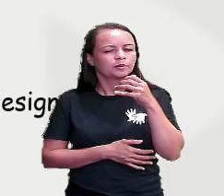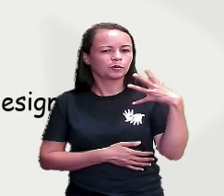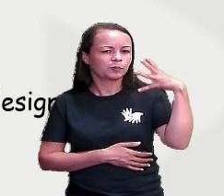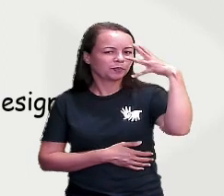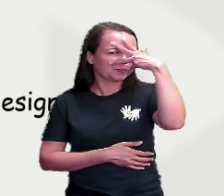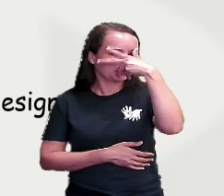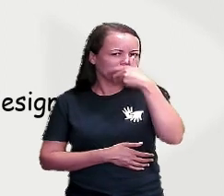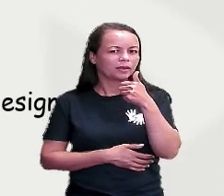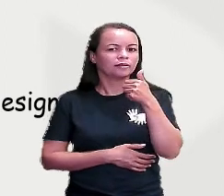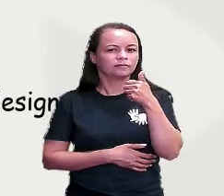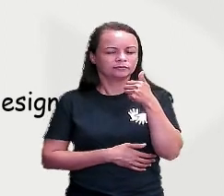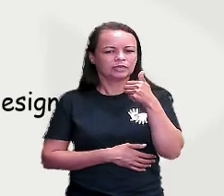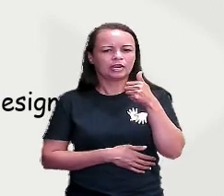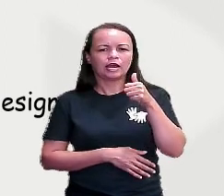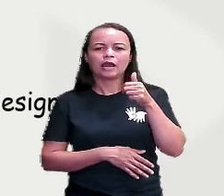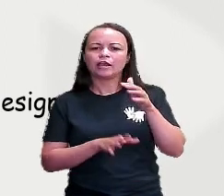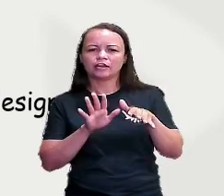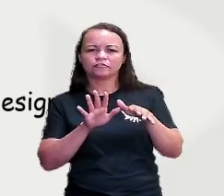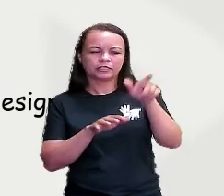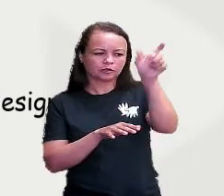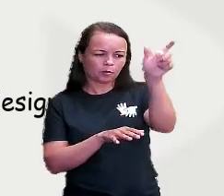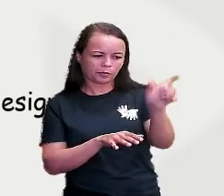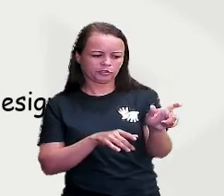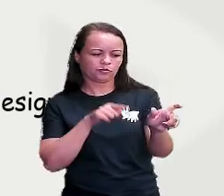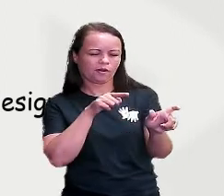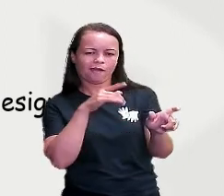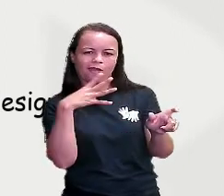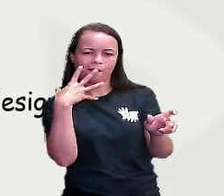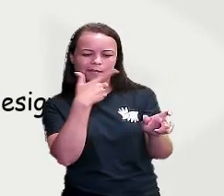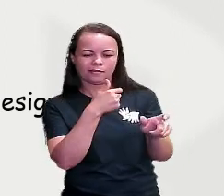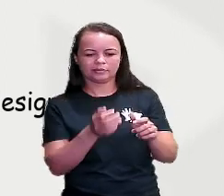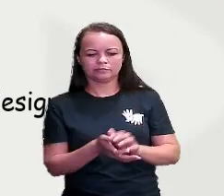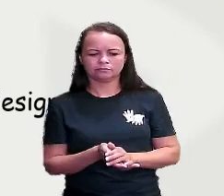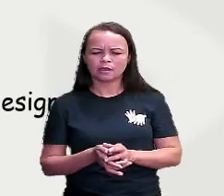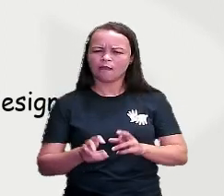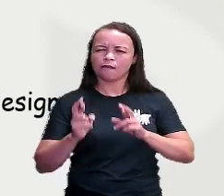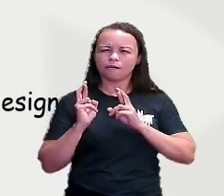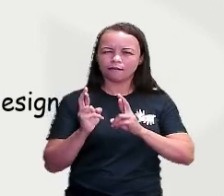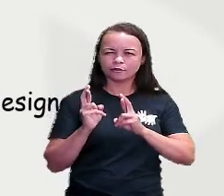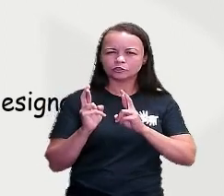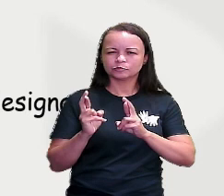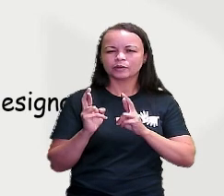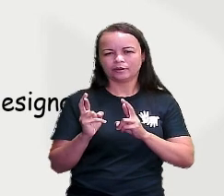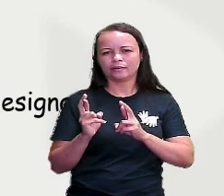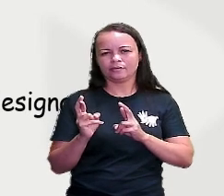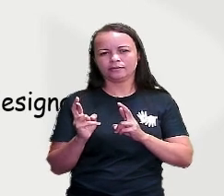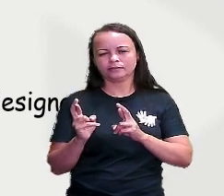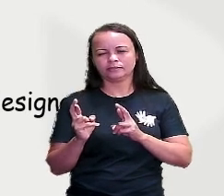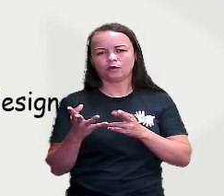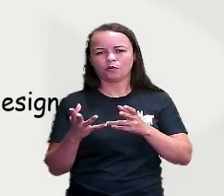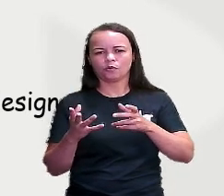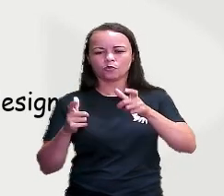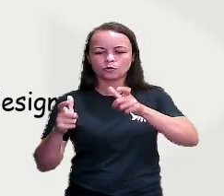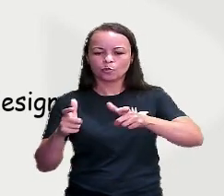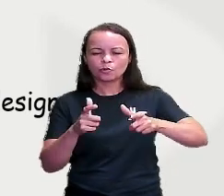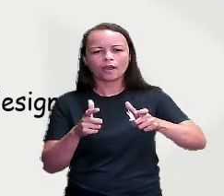Ela vai depender aí de uma pessoa. Esperança, né? Ou beleza também de um lugar.